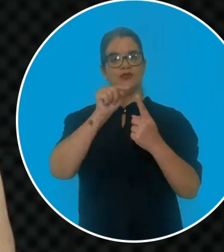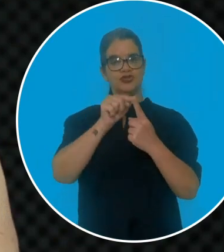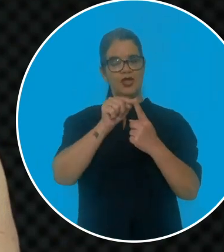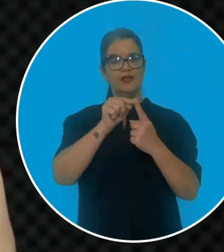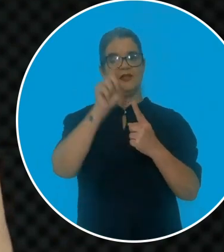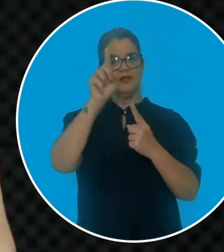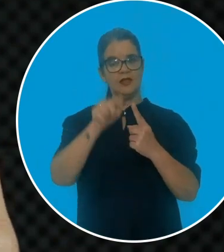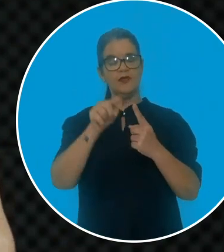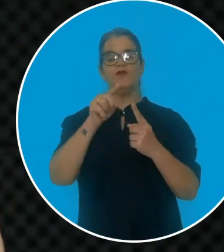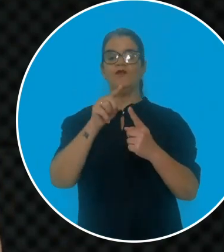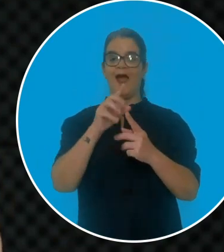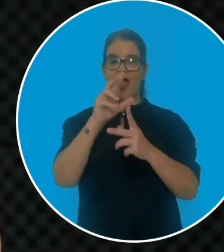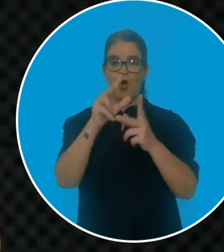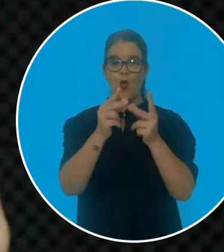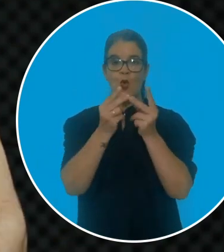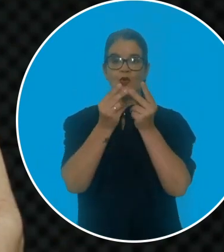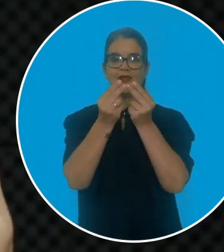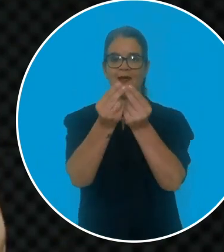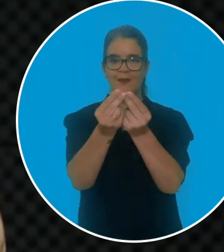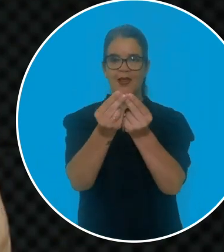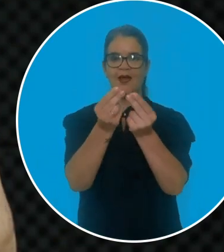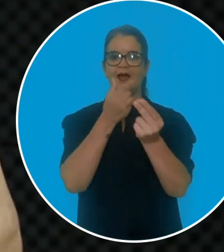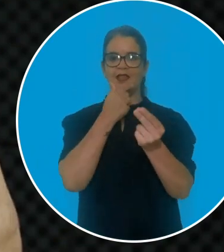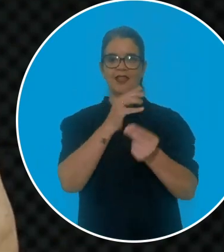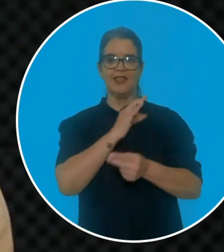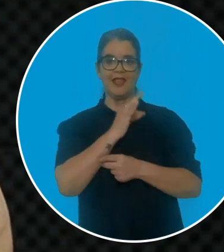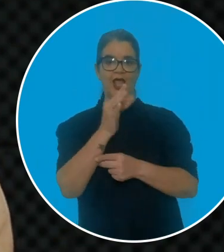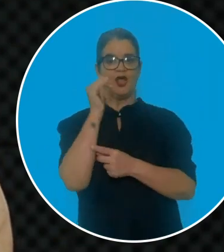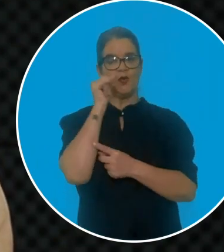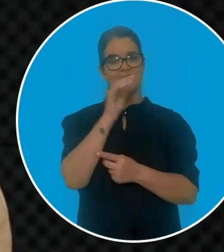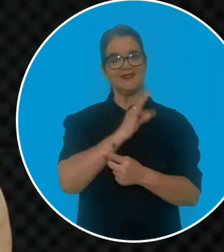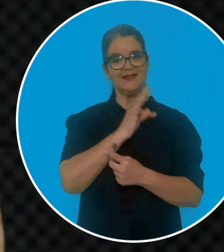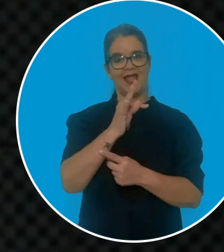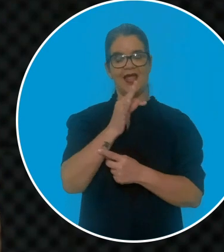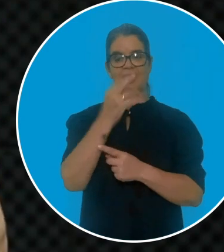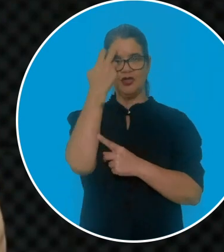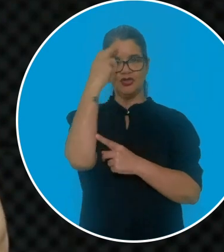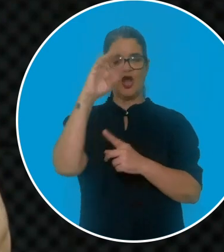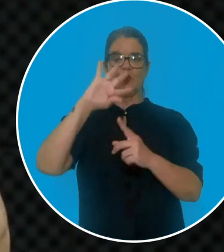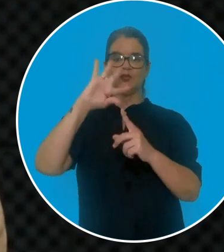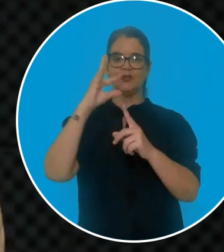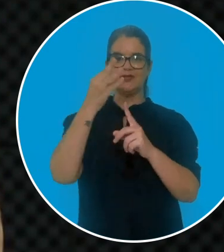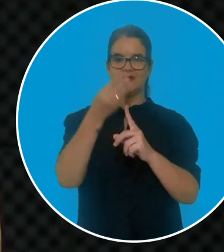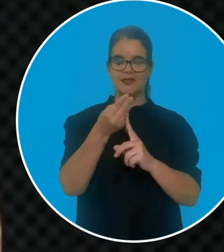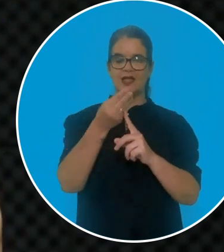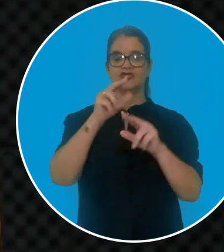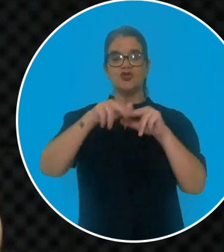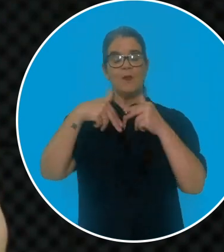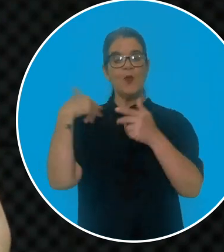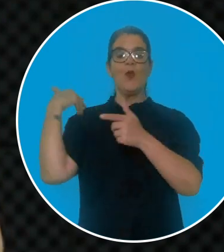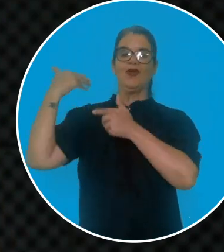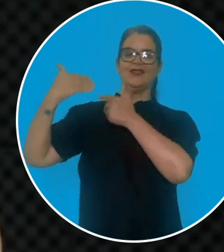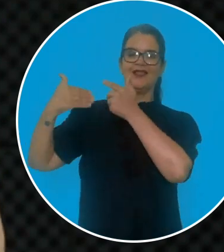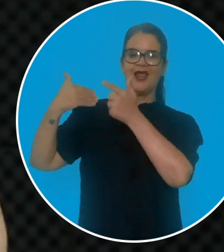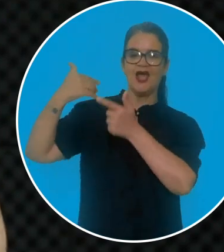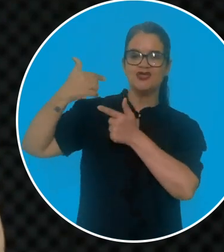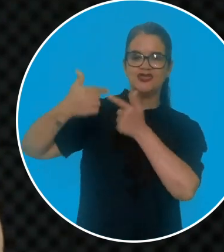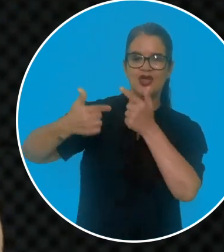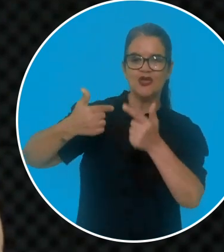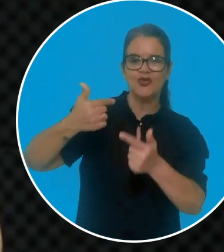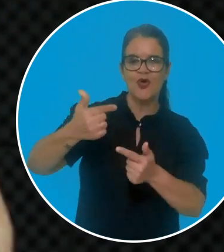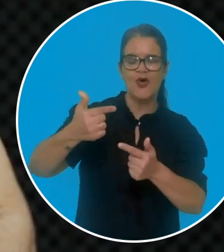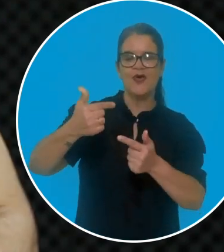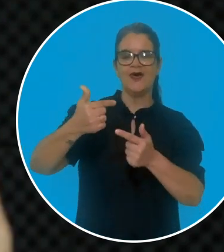edital é contemplar técnicos e técnicas da cultura e das artes por sua trajetória,